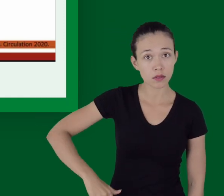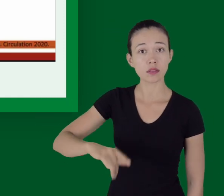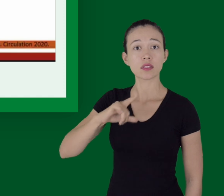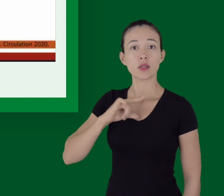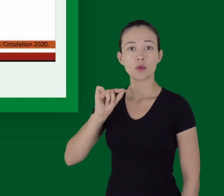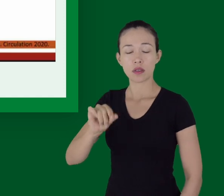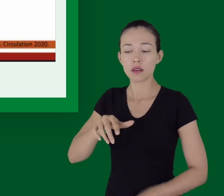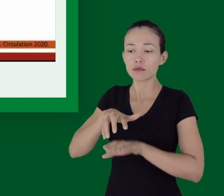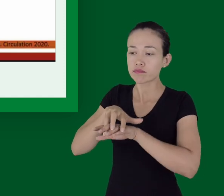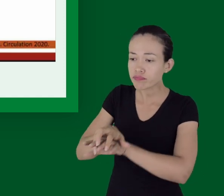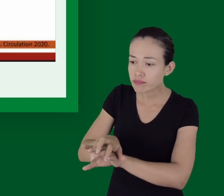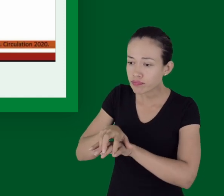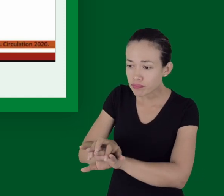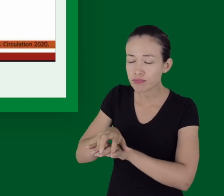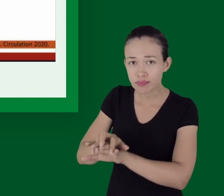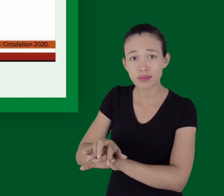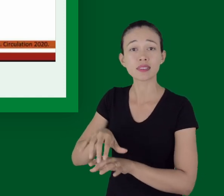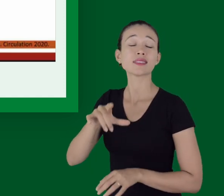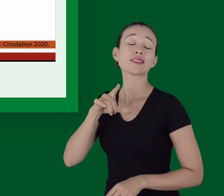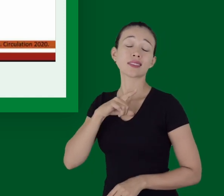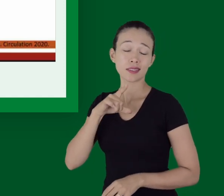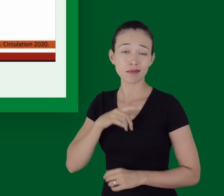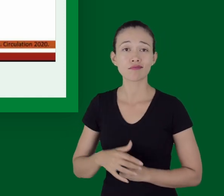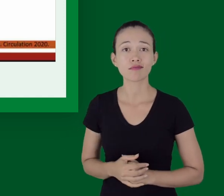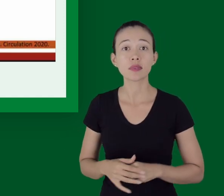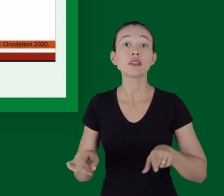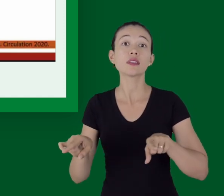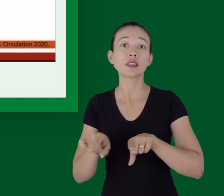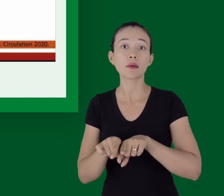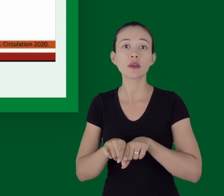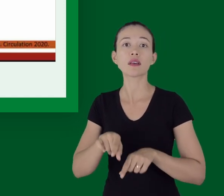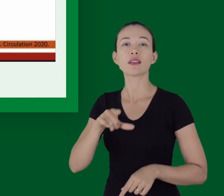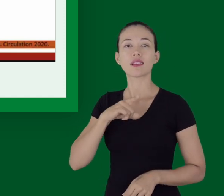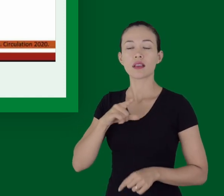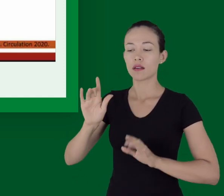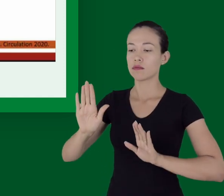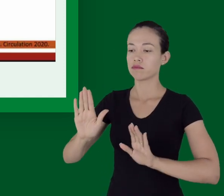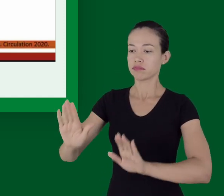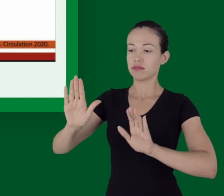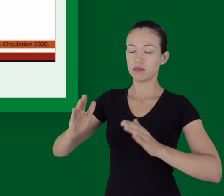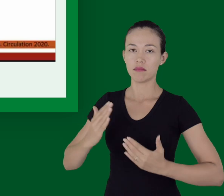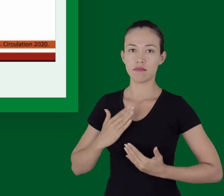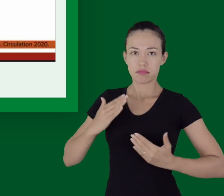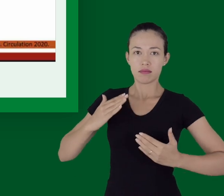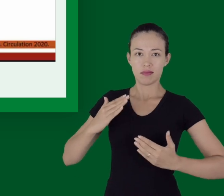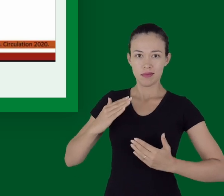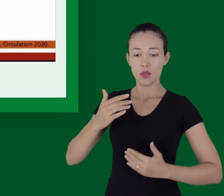E menos de 12% têm um DEI aplicado antes da chegada do serviço médico de emergência.